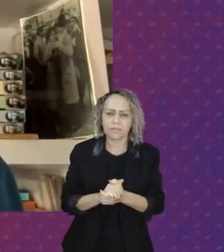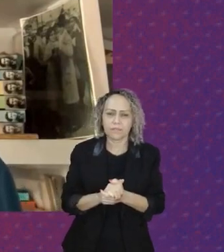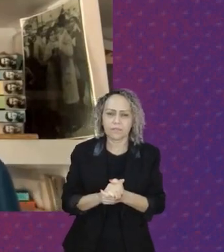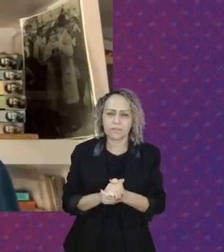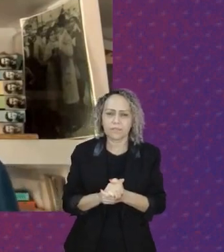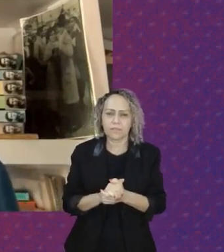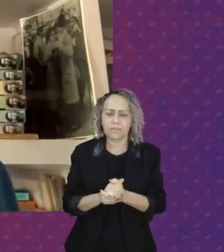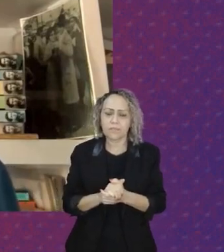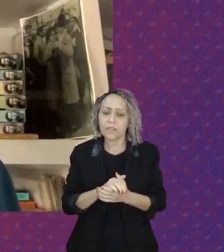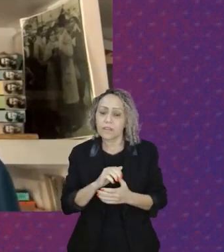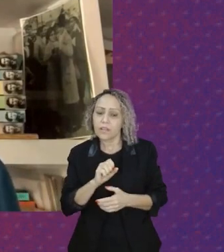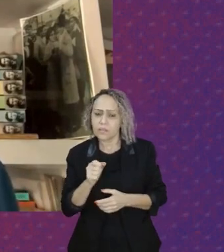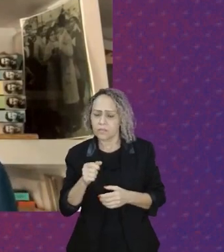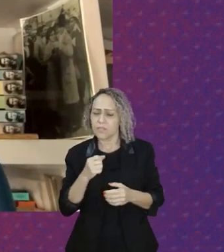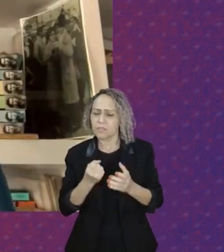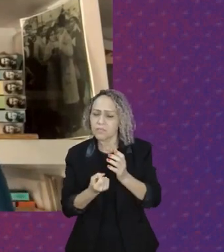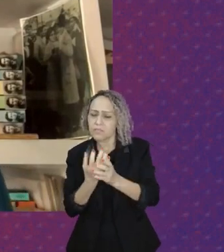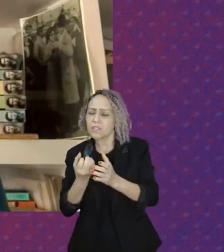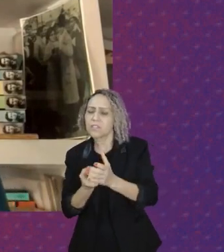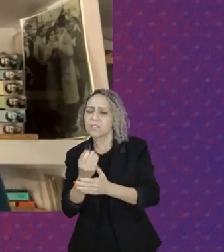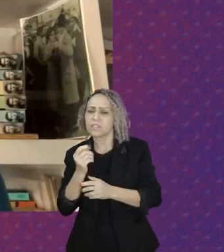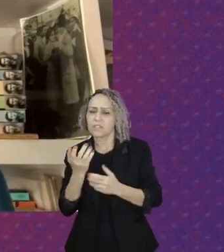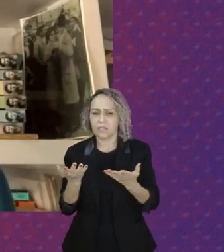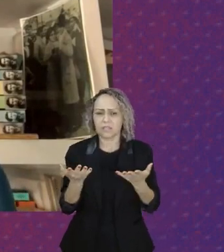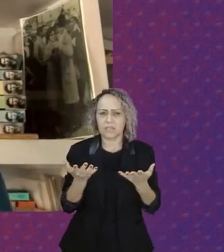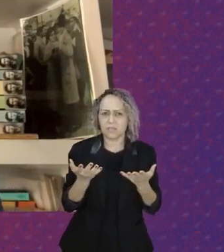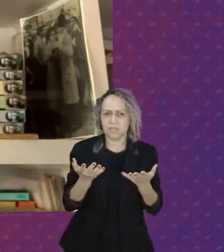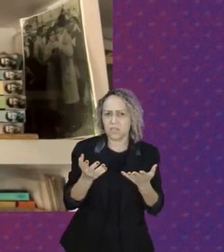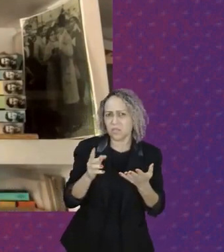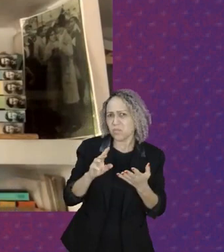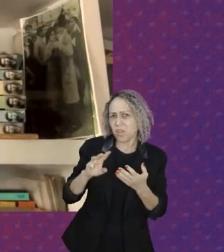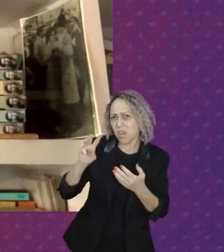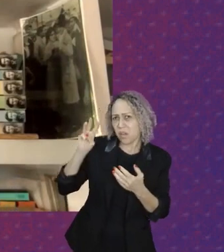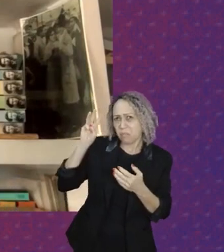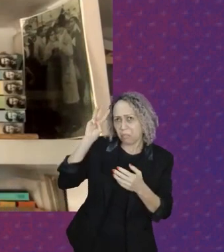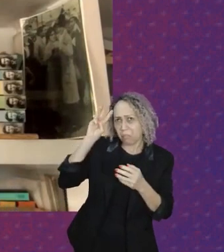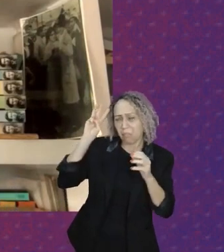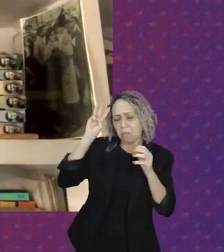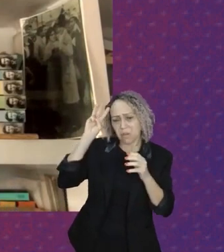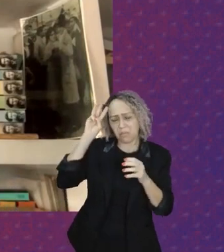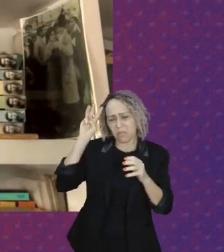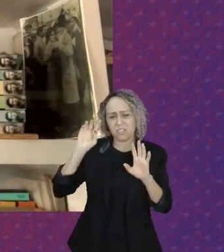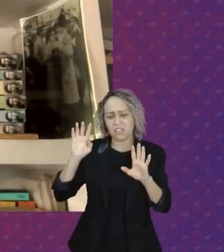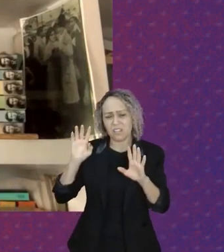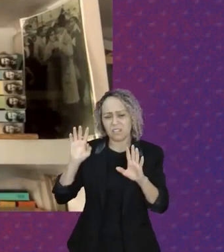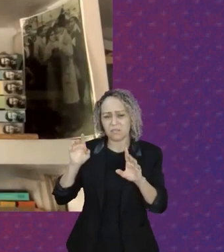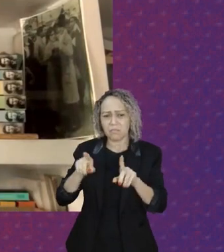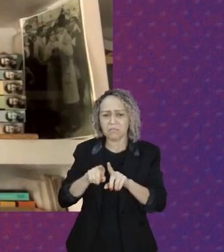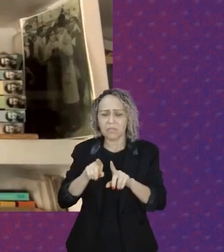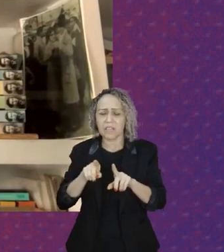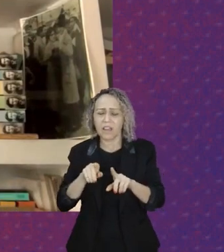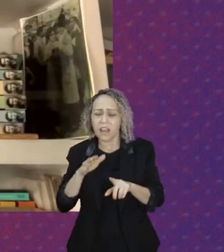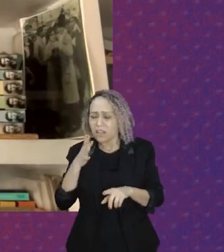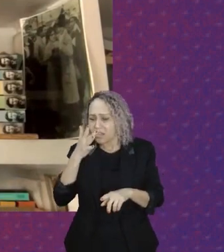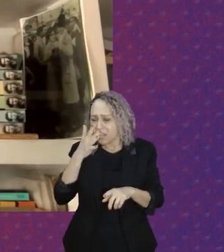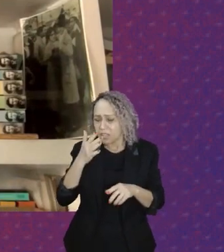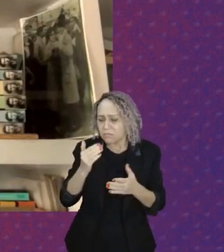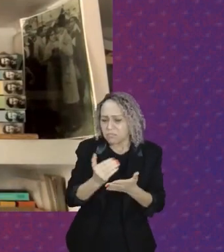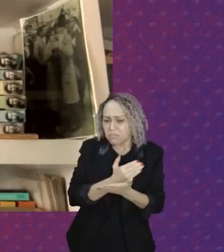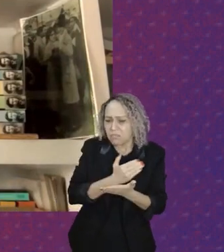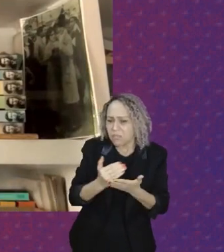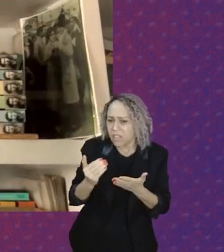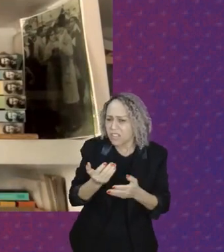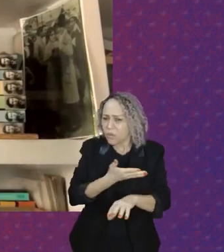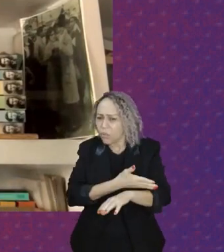se produz não a memória, mas o esquecimento. o eu quero dizer com isso? Que